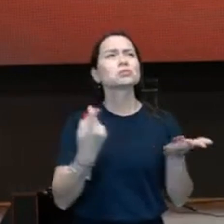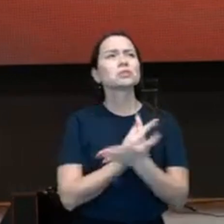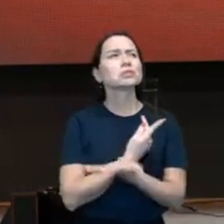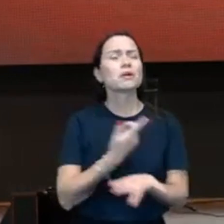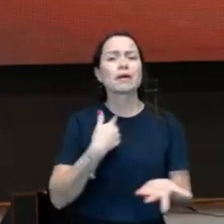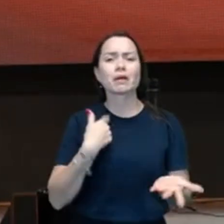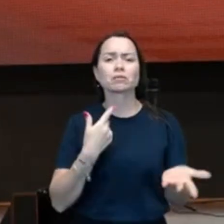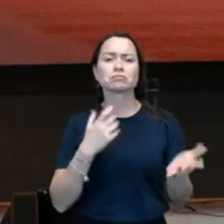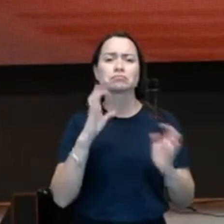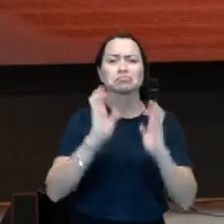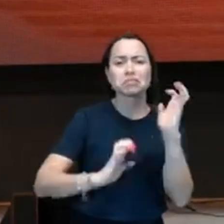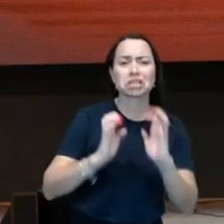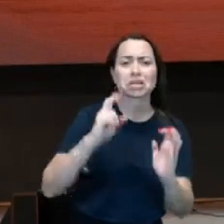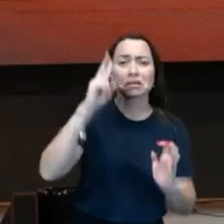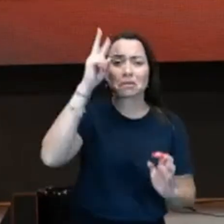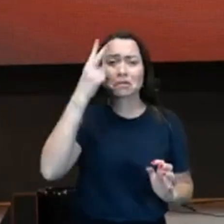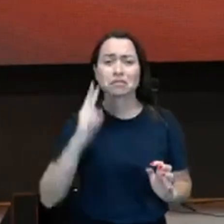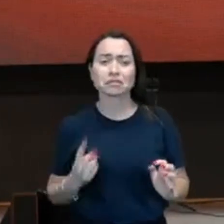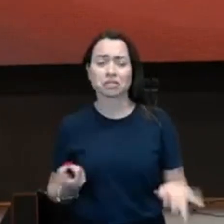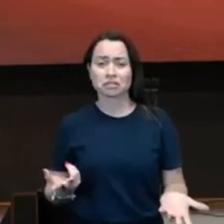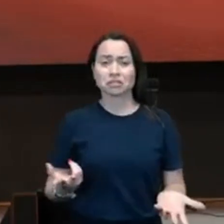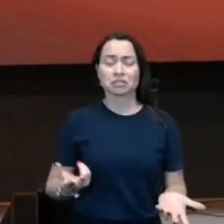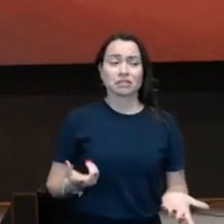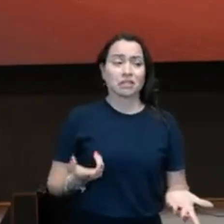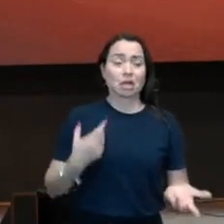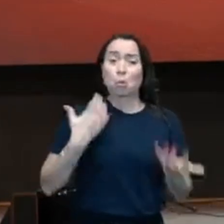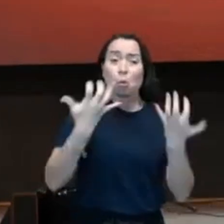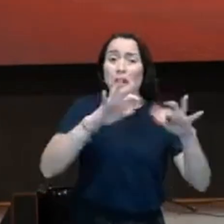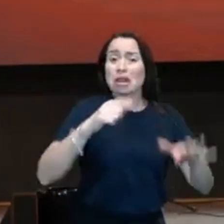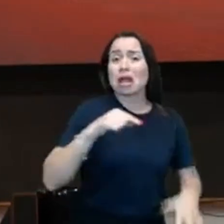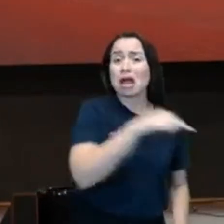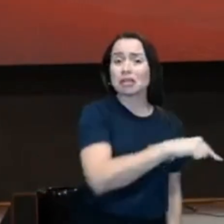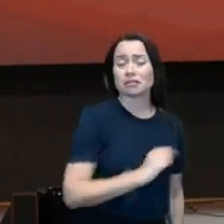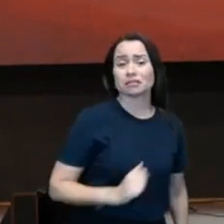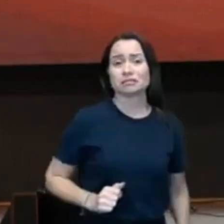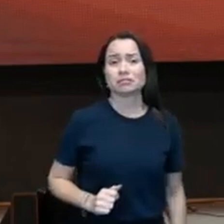obediência. Emoção, zero. Sentimento de amor e paixão, nenhuma.